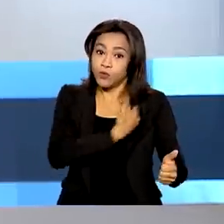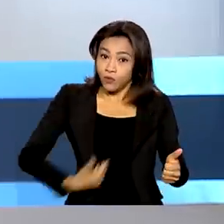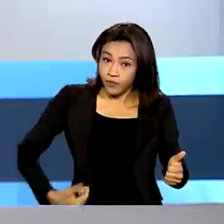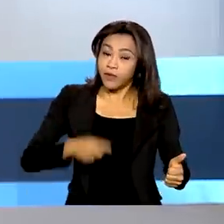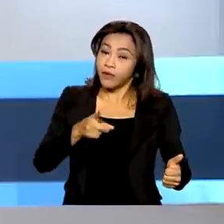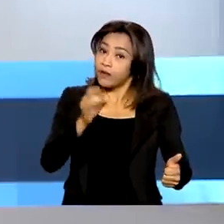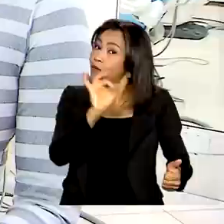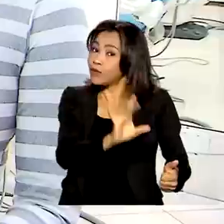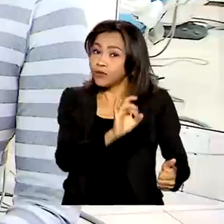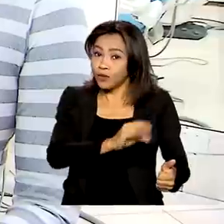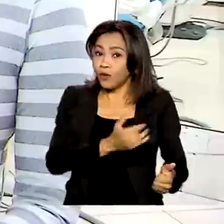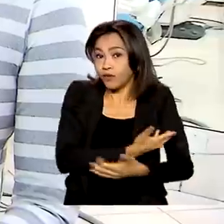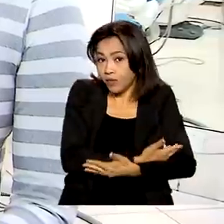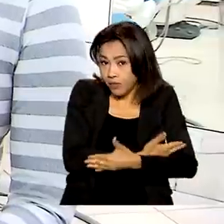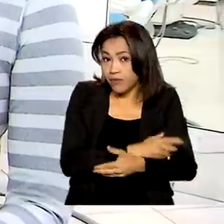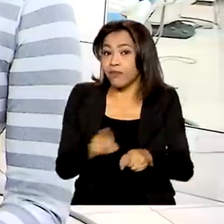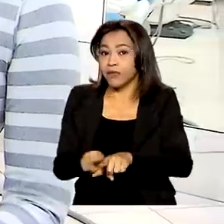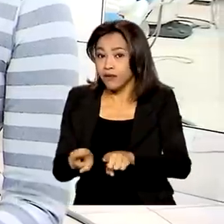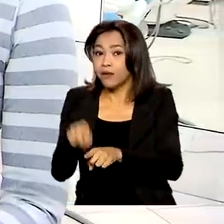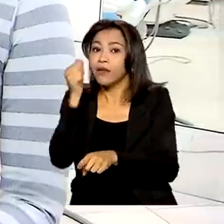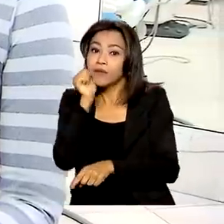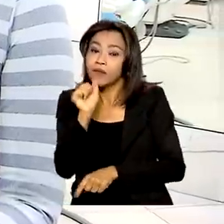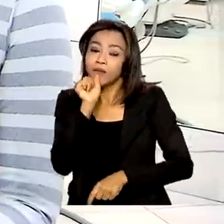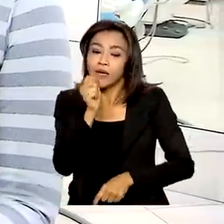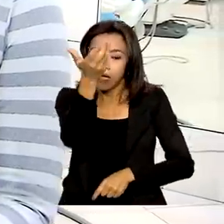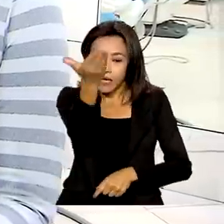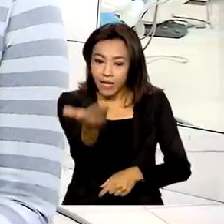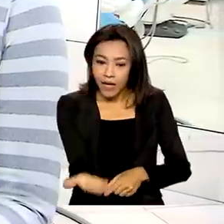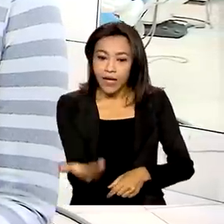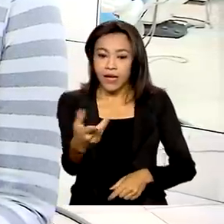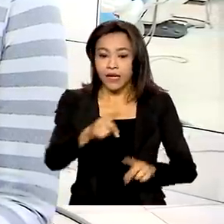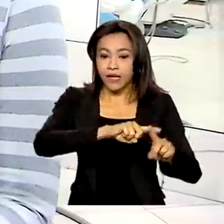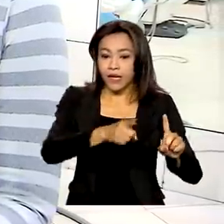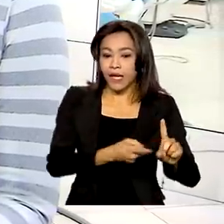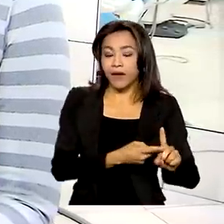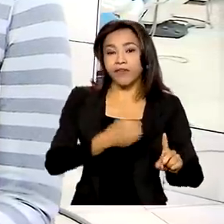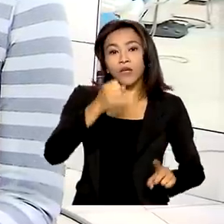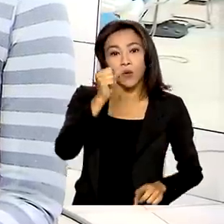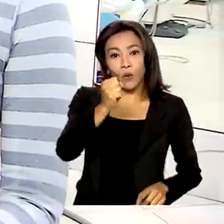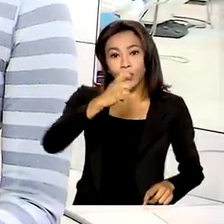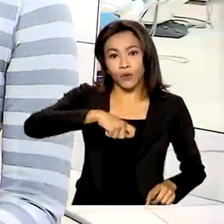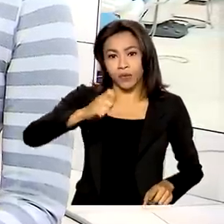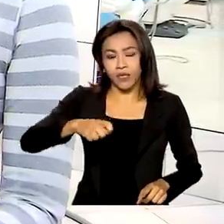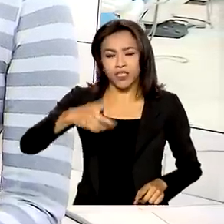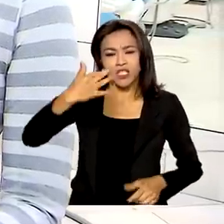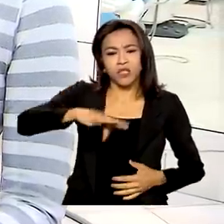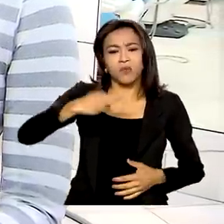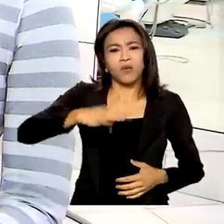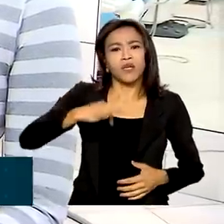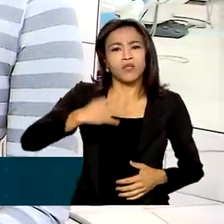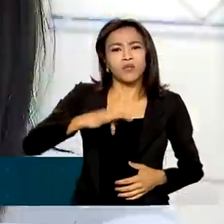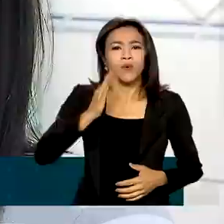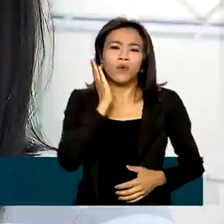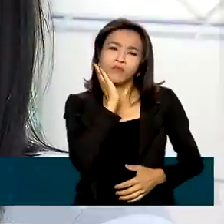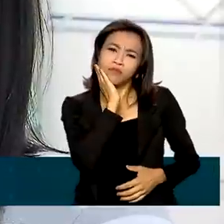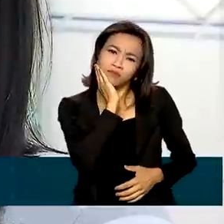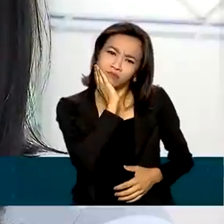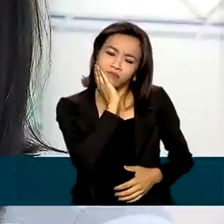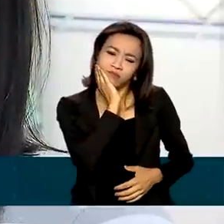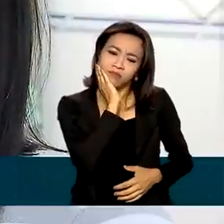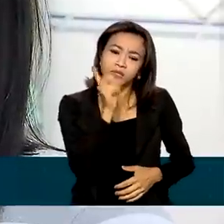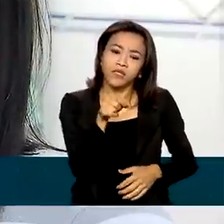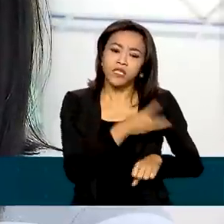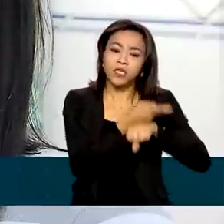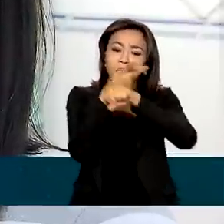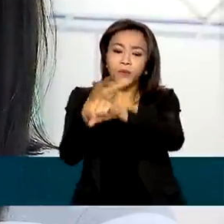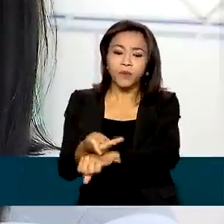mamãe também. Grávida de oito meses, Sara começou a sentir uma dor no lado esquerdo do rosto e procurou o